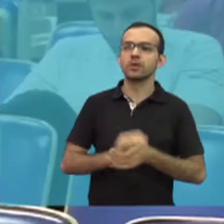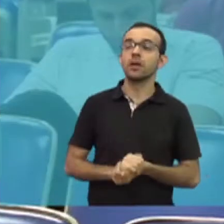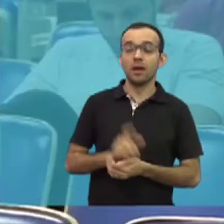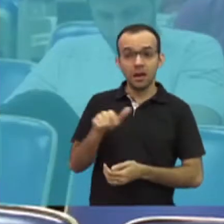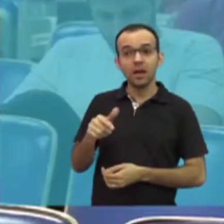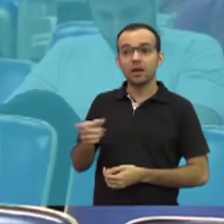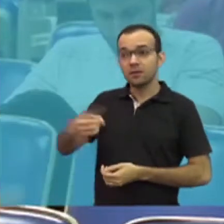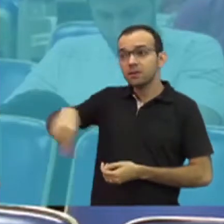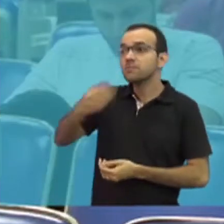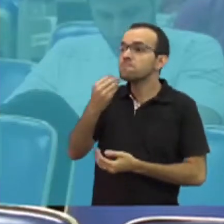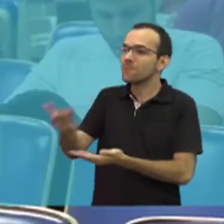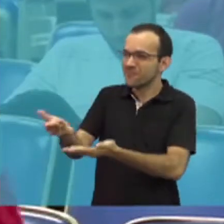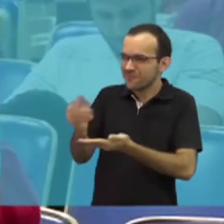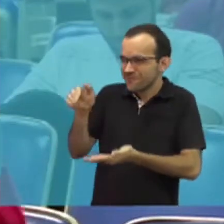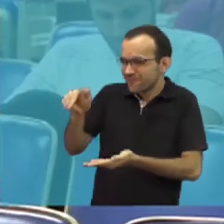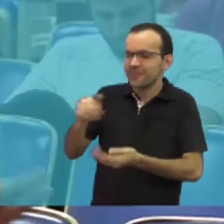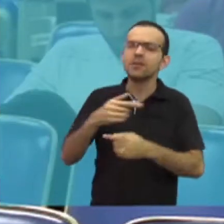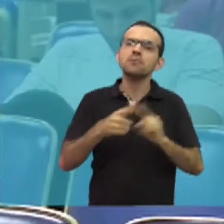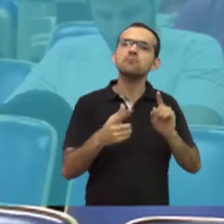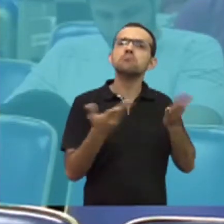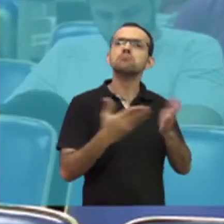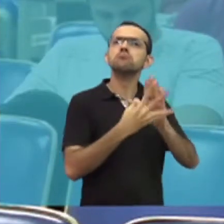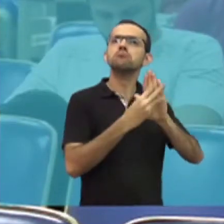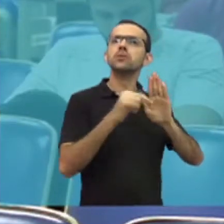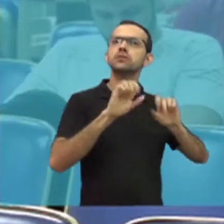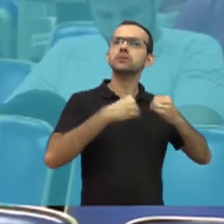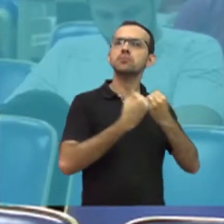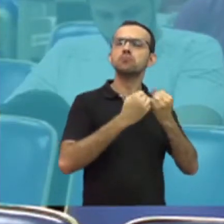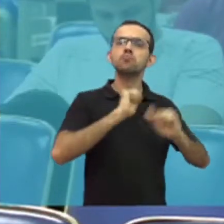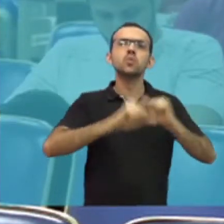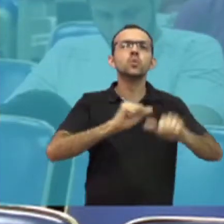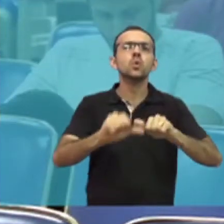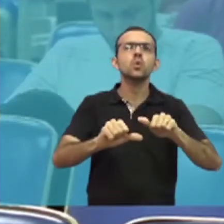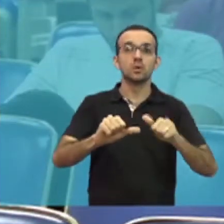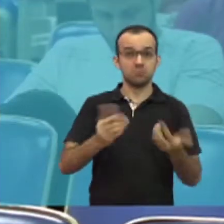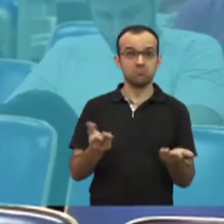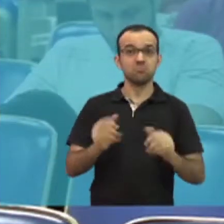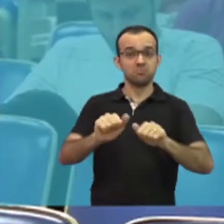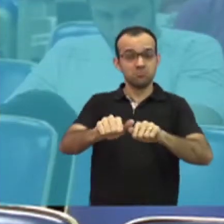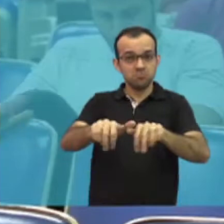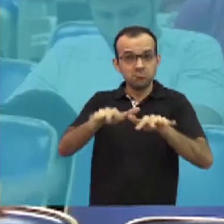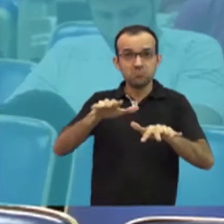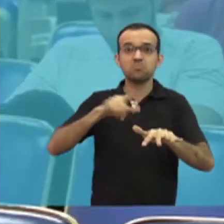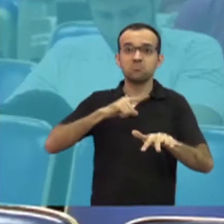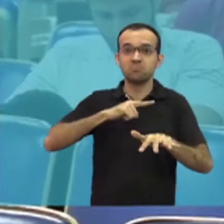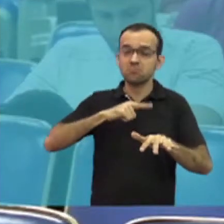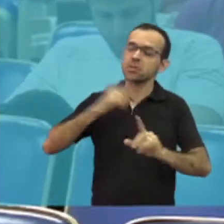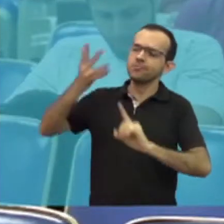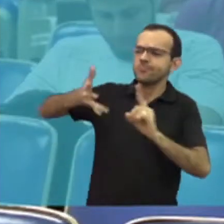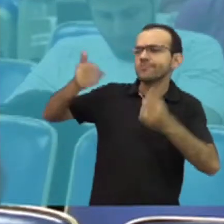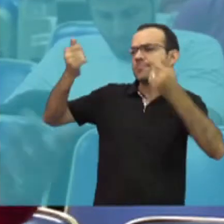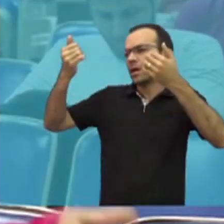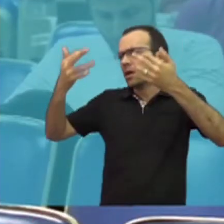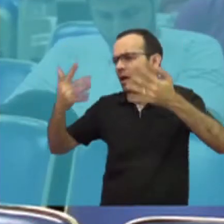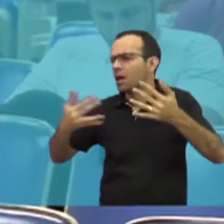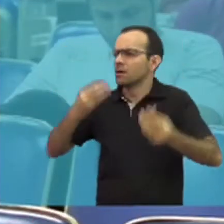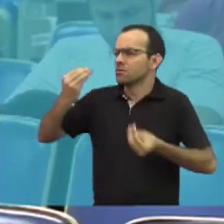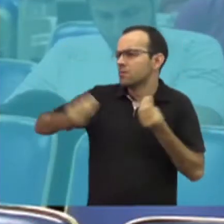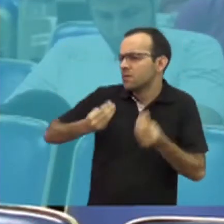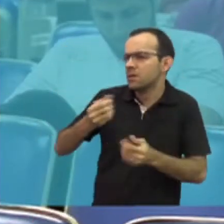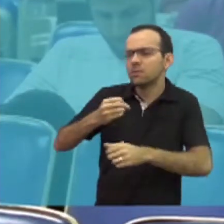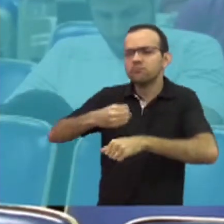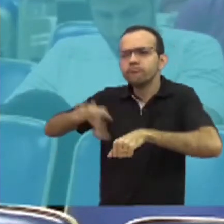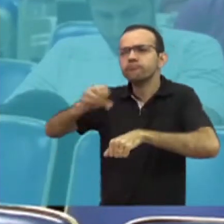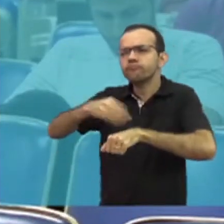-vindas aos novos servidores, agora mudou de formato. Além de receber as primeiras orientações num auditório, Quem está chegando